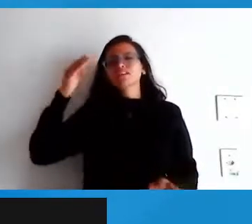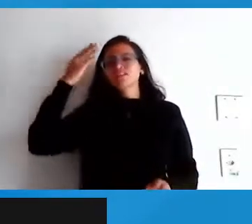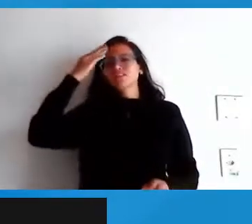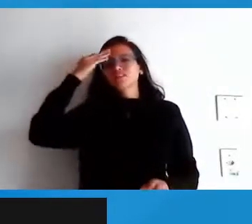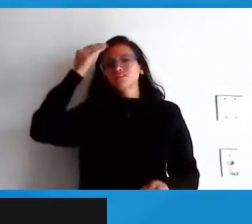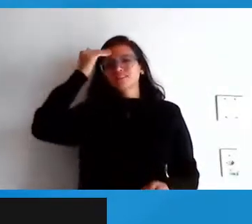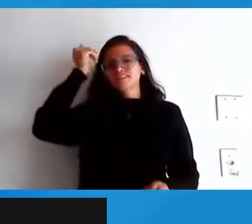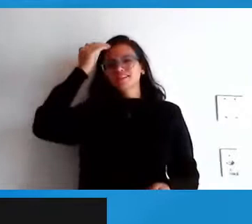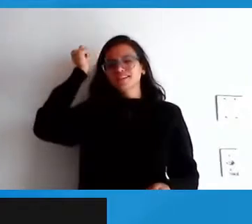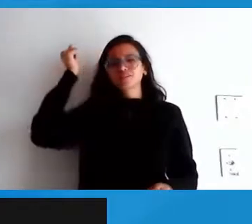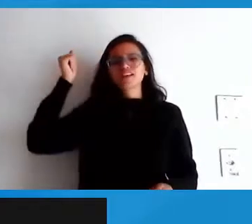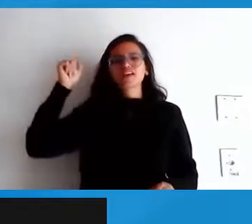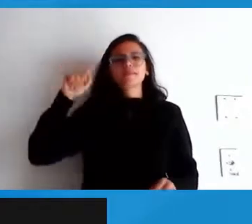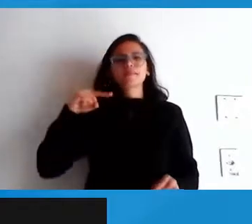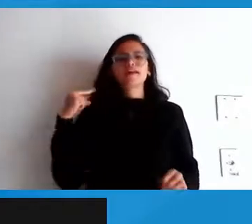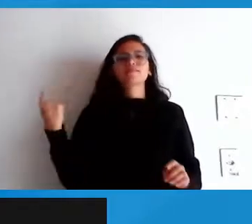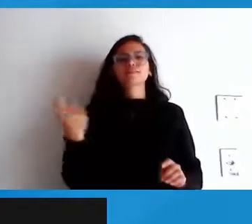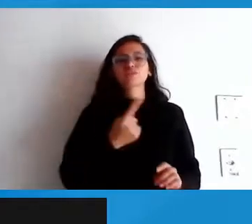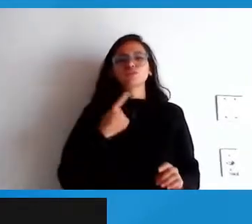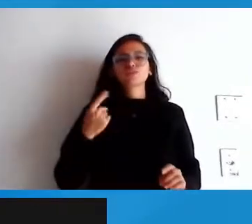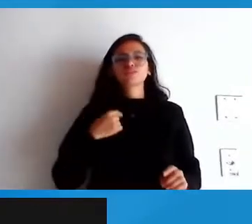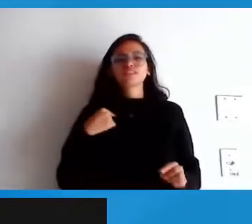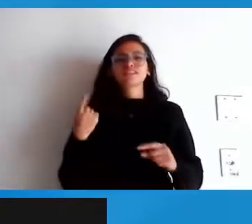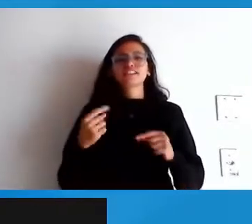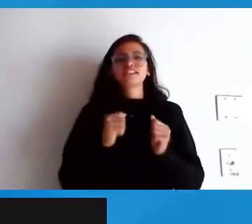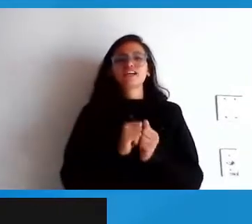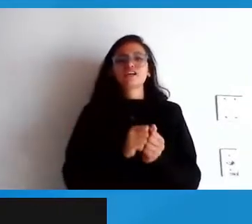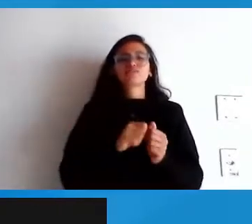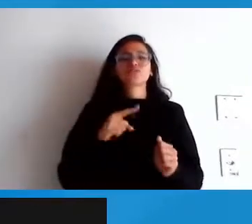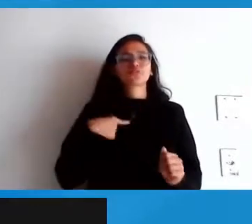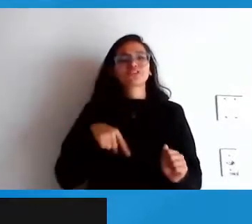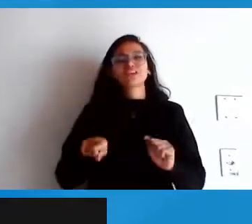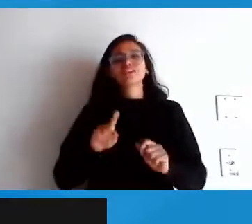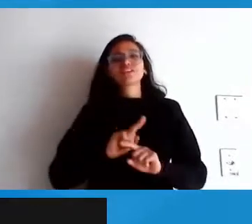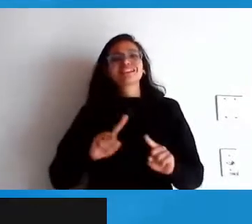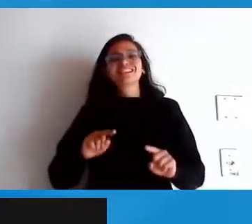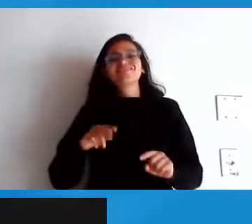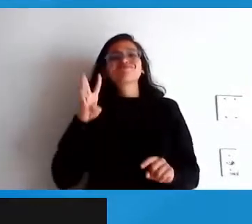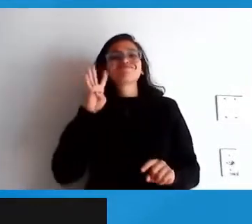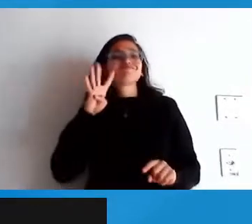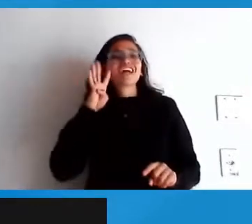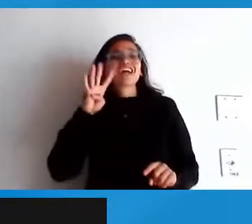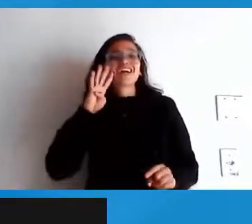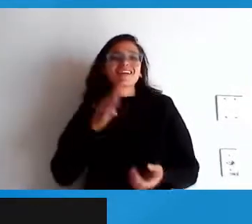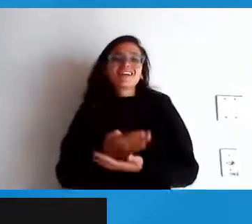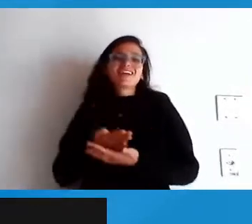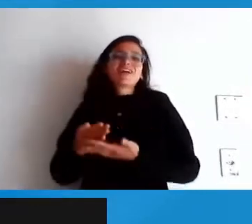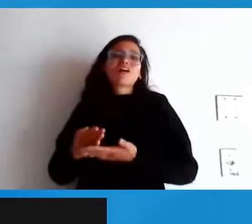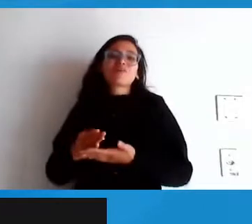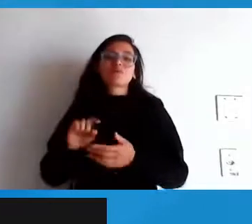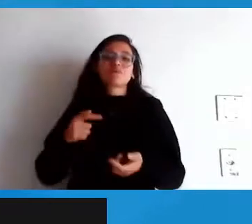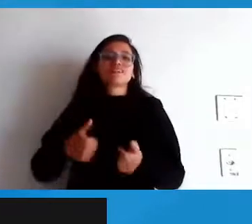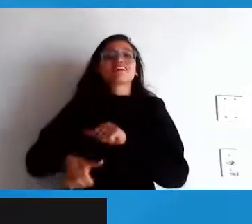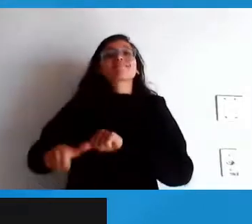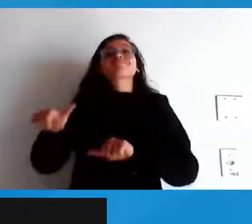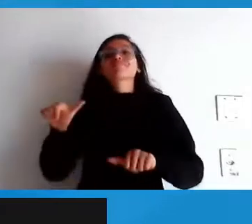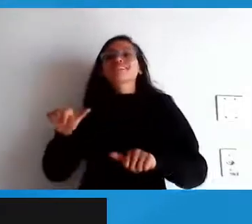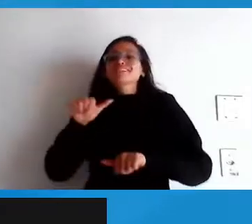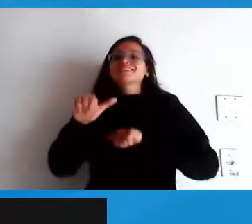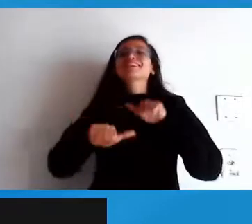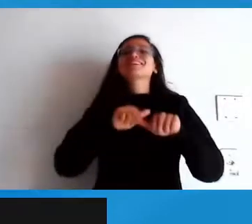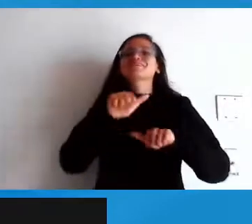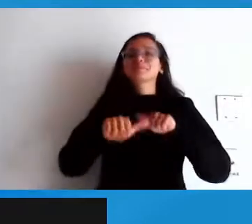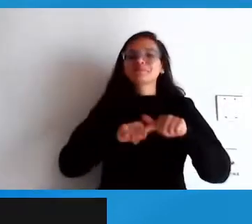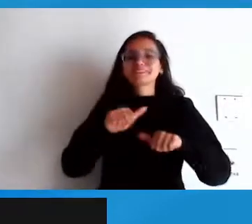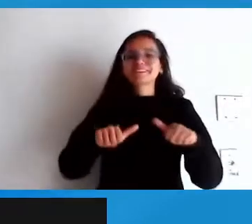eles fizeram isso de uma forma que não era muito legal no começo e depois eles voltaram atrás e o sistema